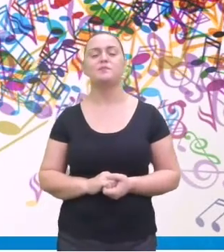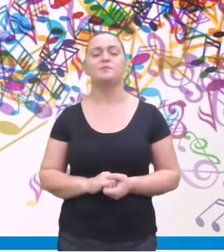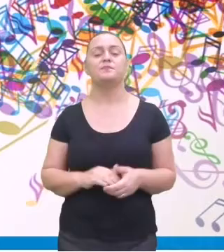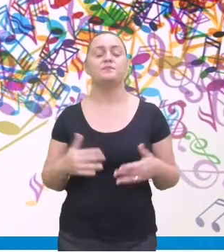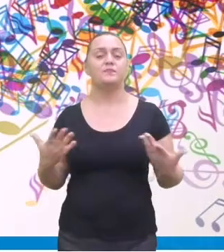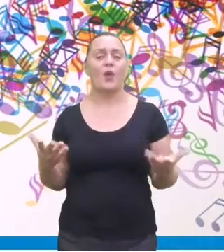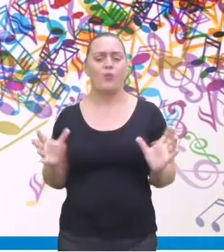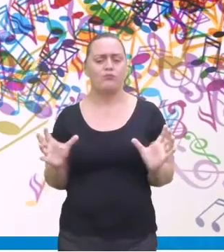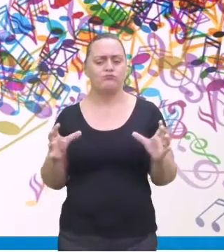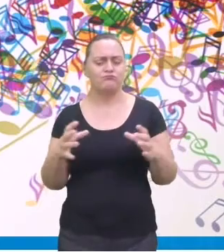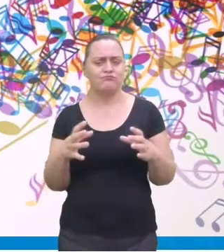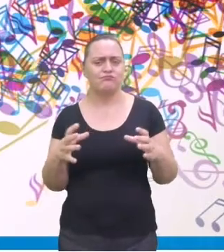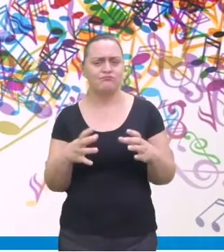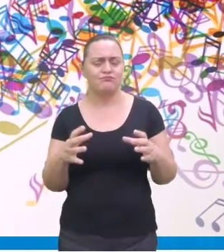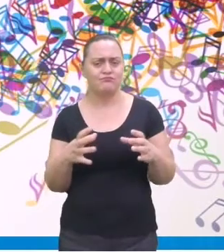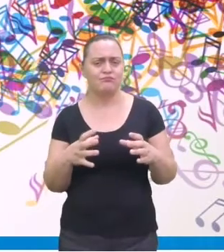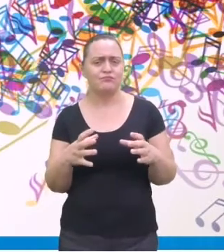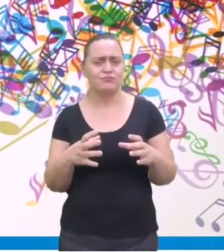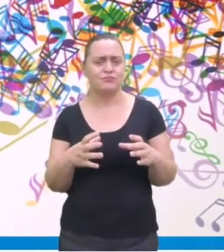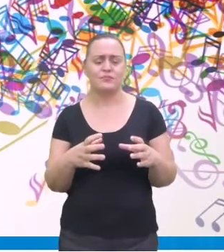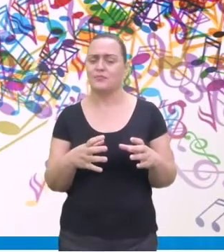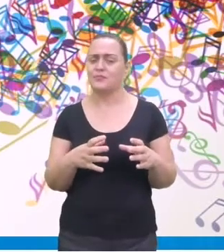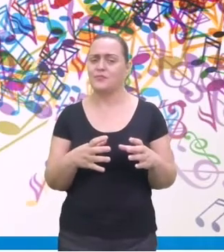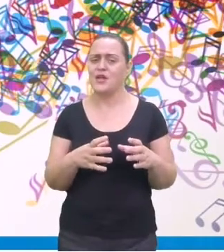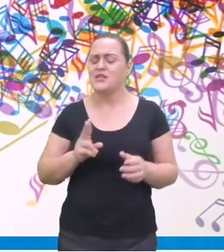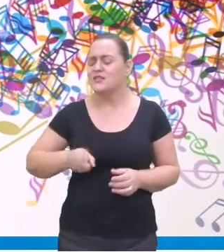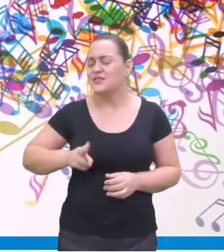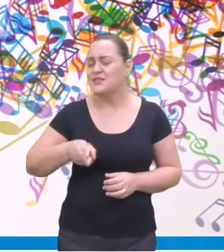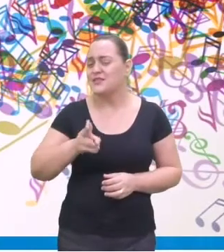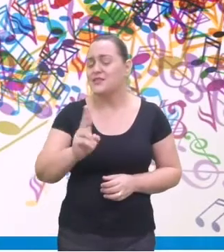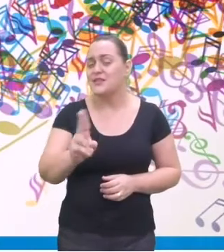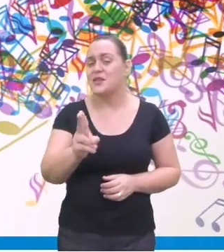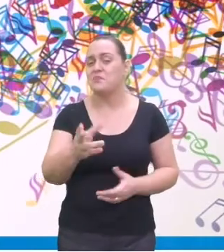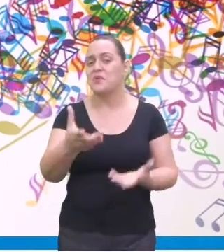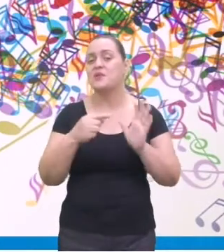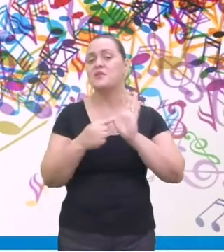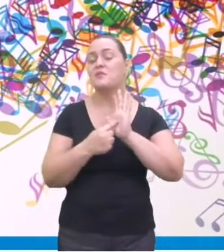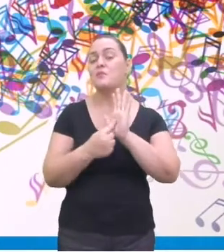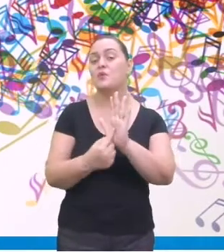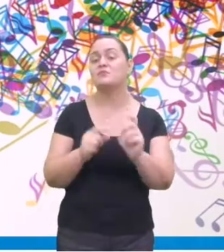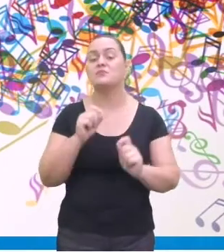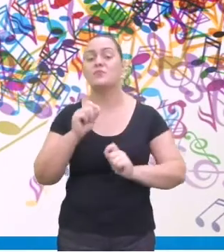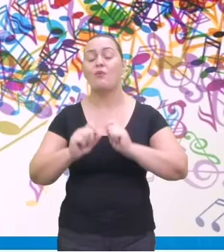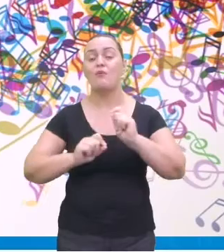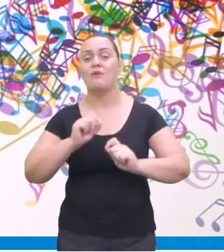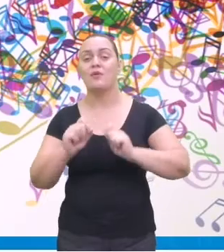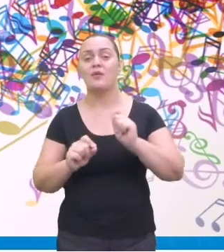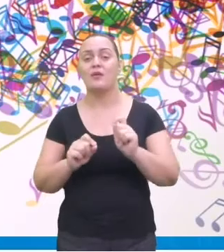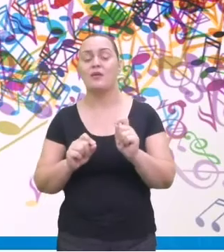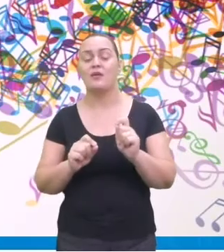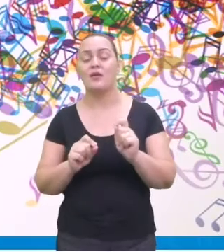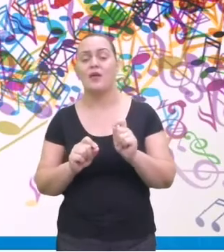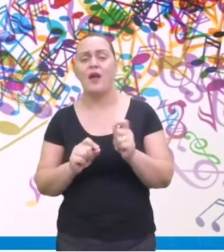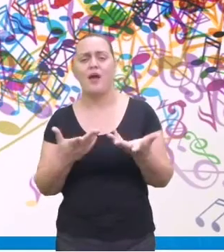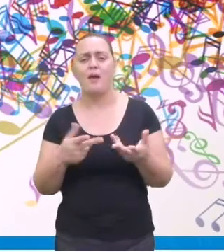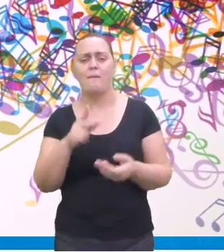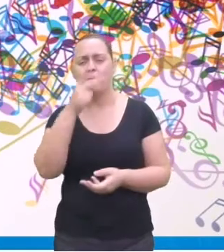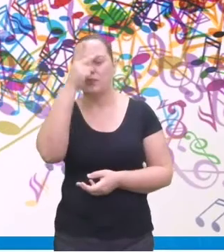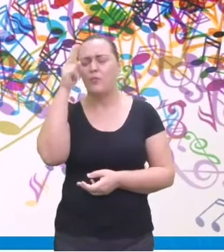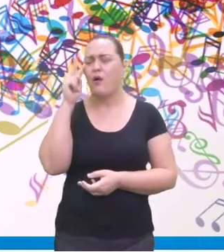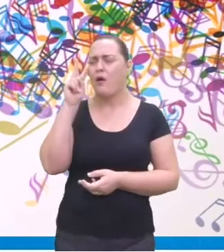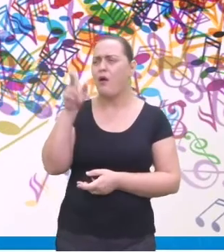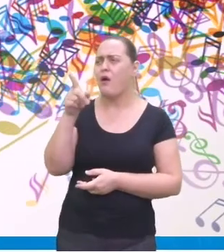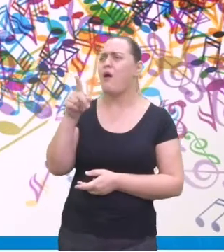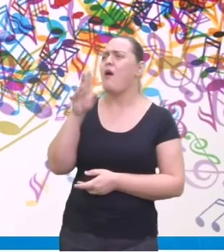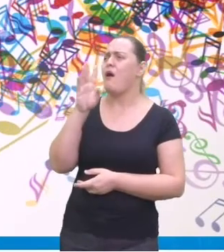eles falavam, principalmente Raul Seixas. Raul Seixas, ele cantava a realidade